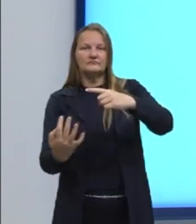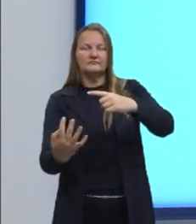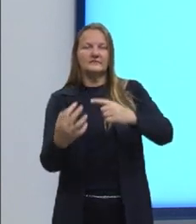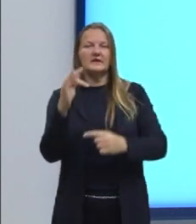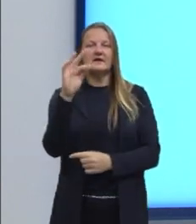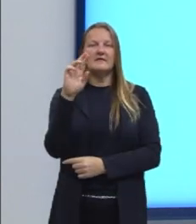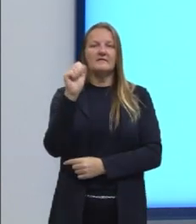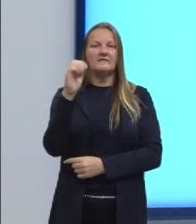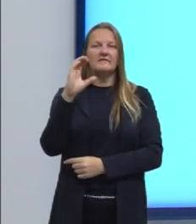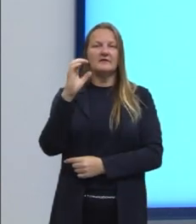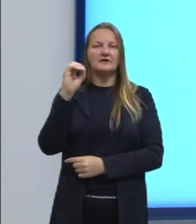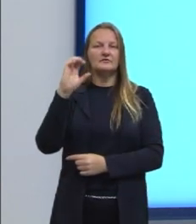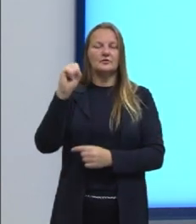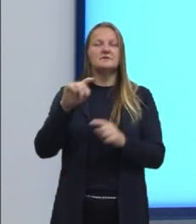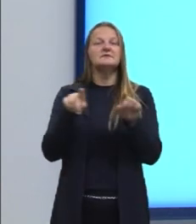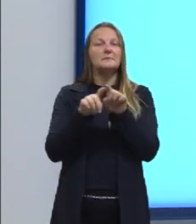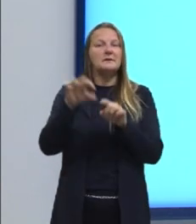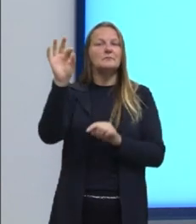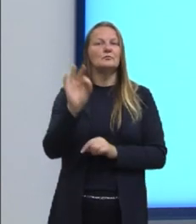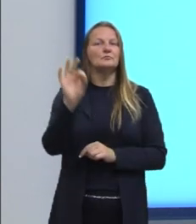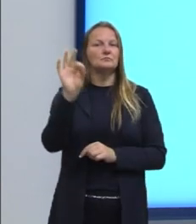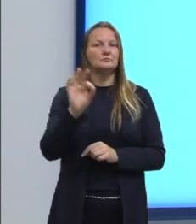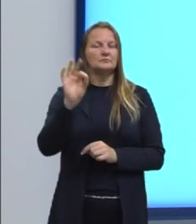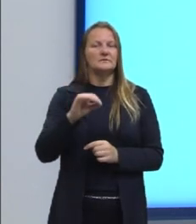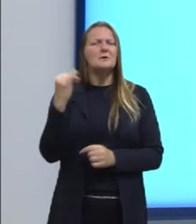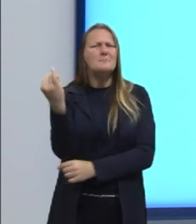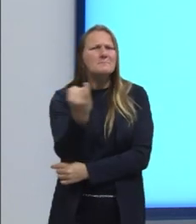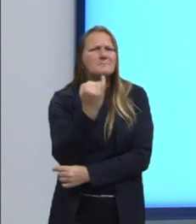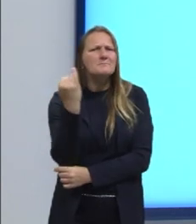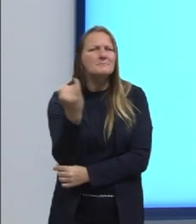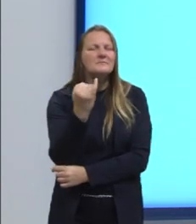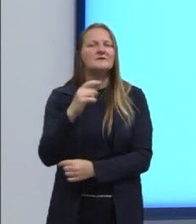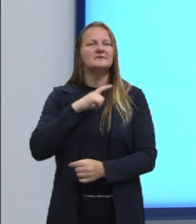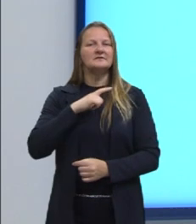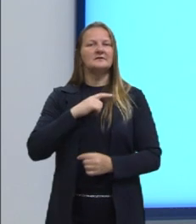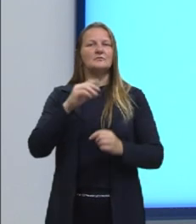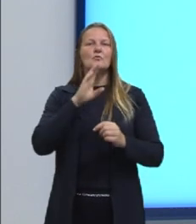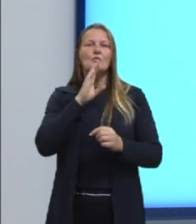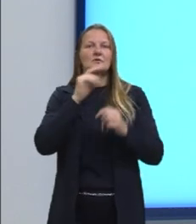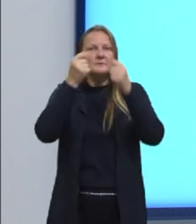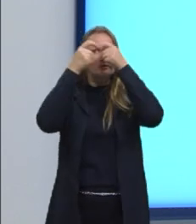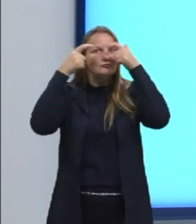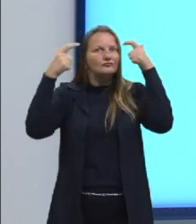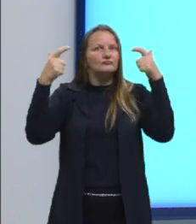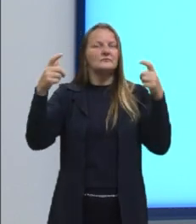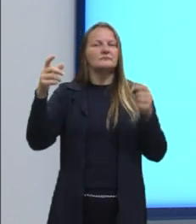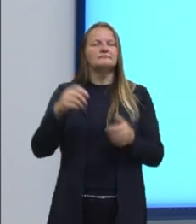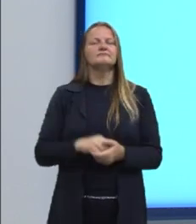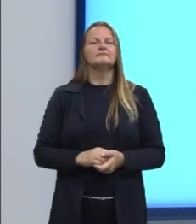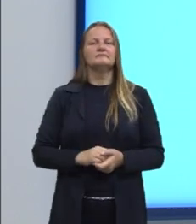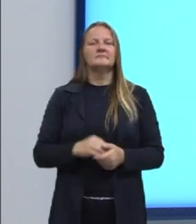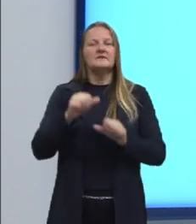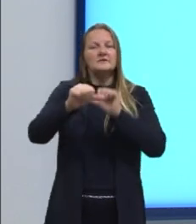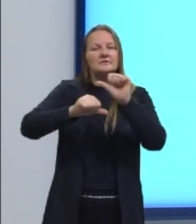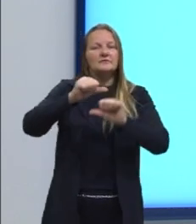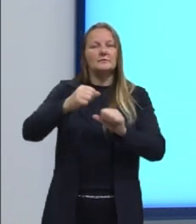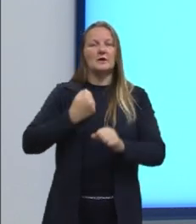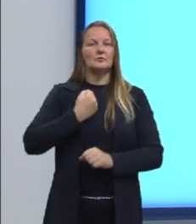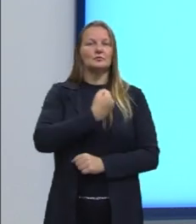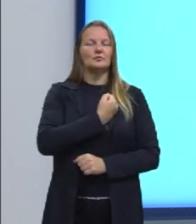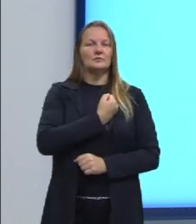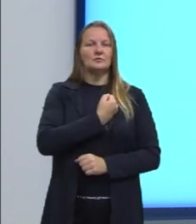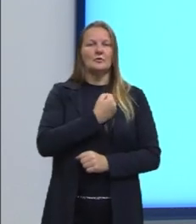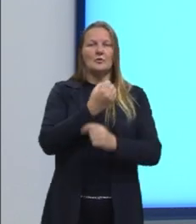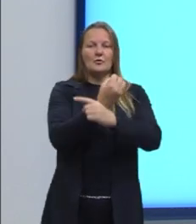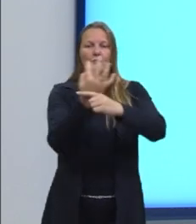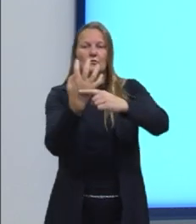Frações e porcentagem. É importante nós termos esse conhecimento. Transformar um número de